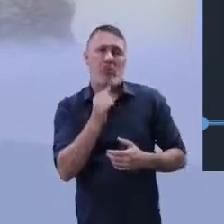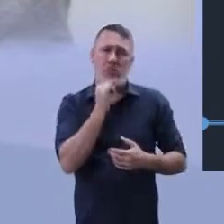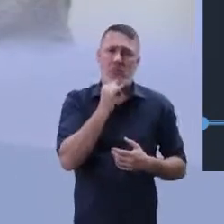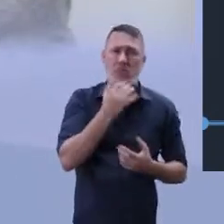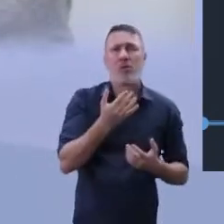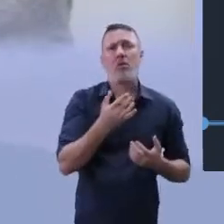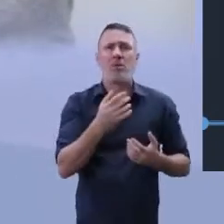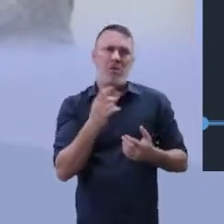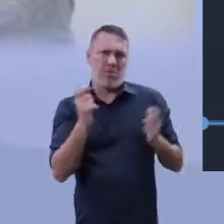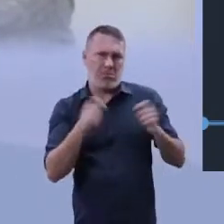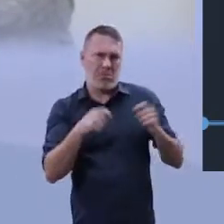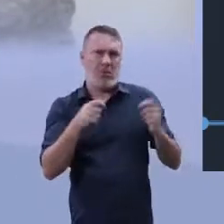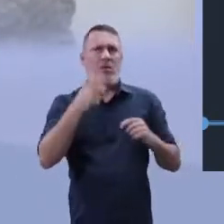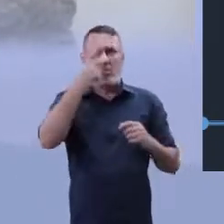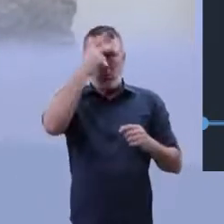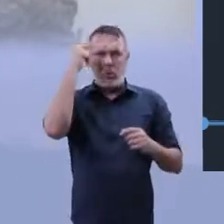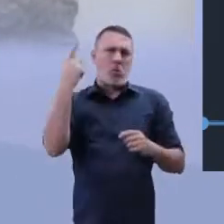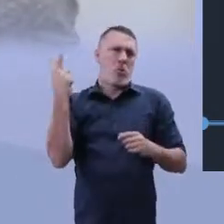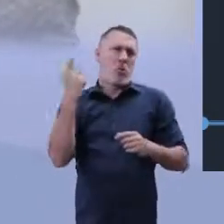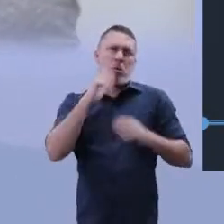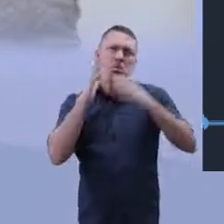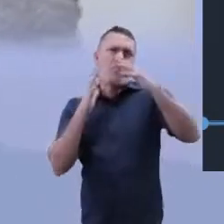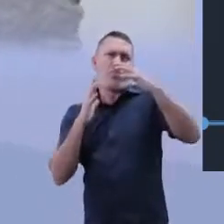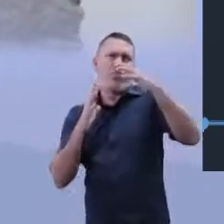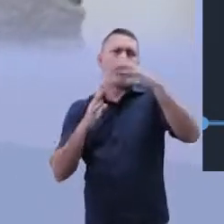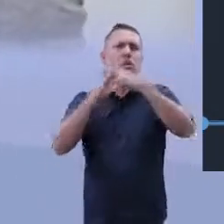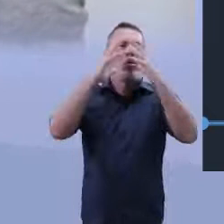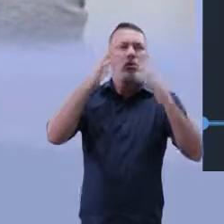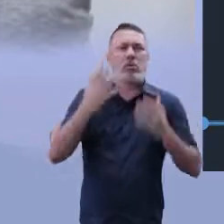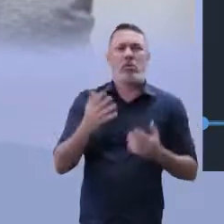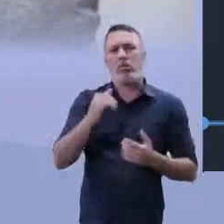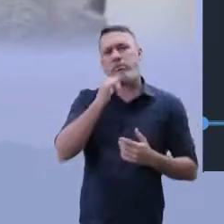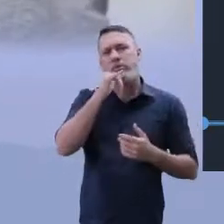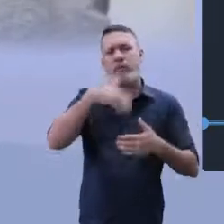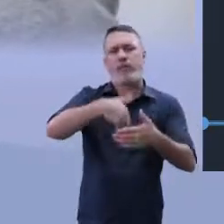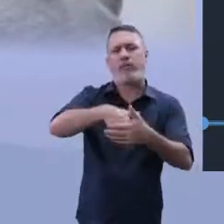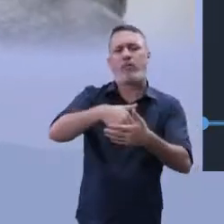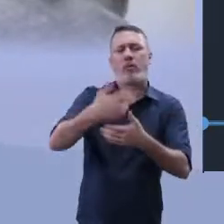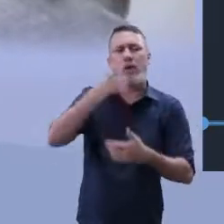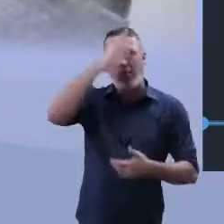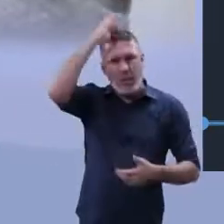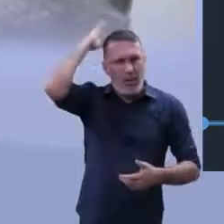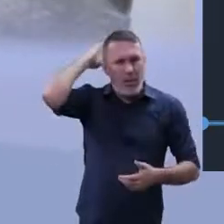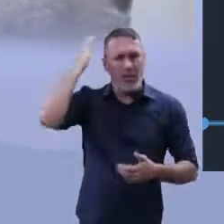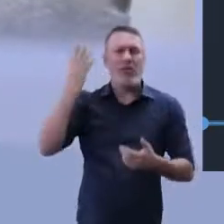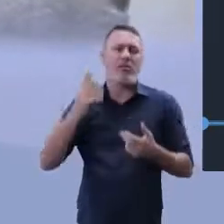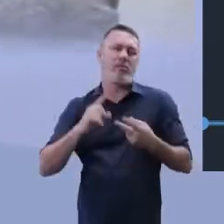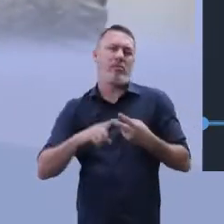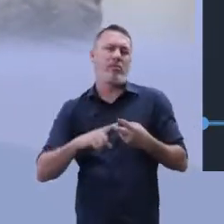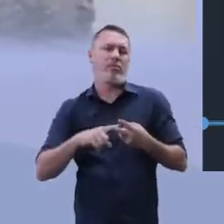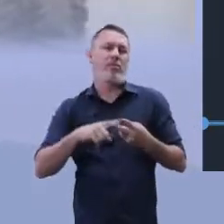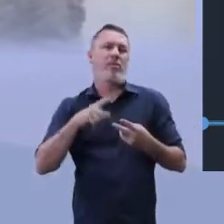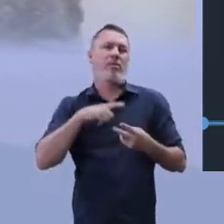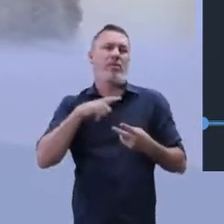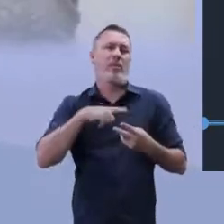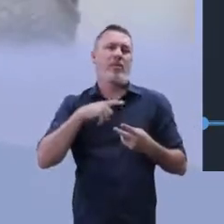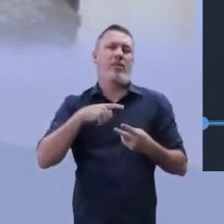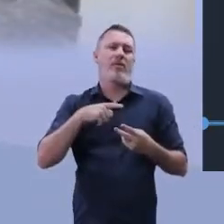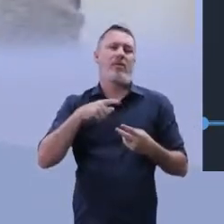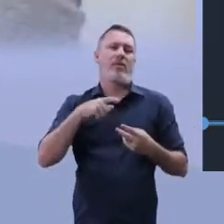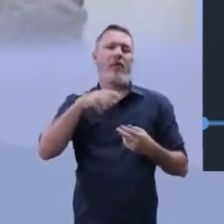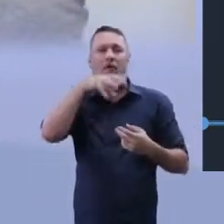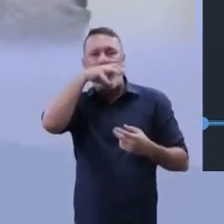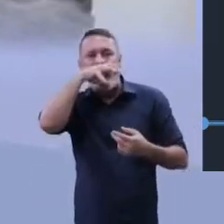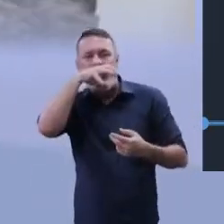que alcançaram o mundo. O Neymar, o Ronaldinho